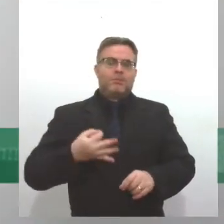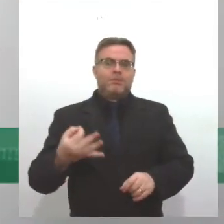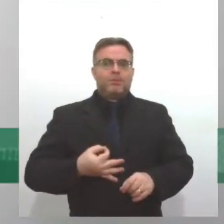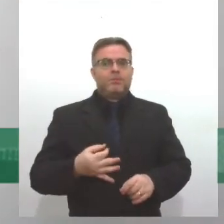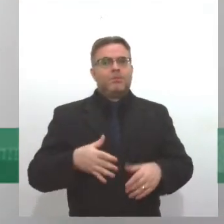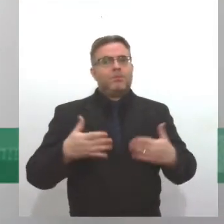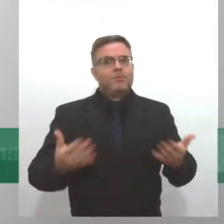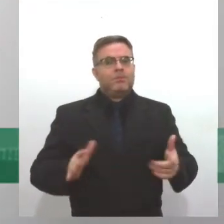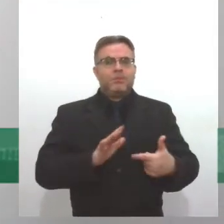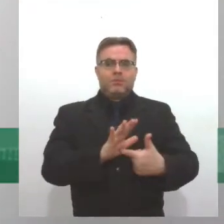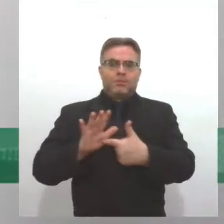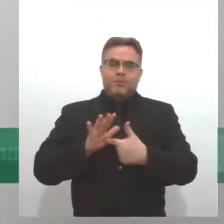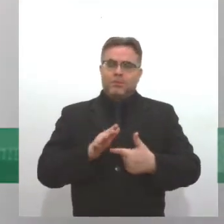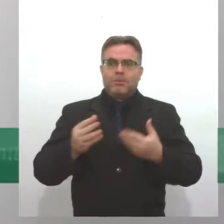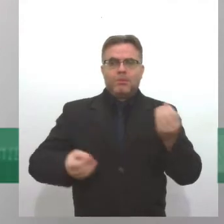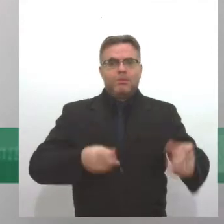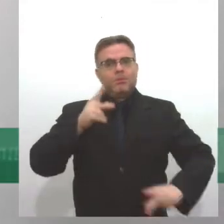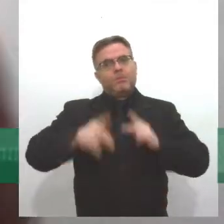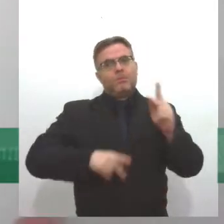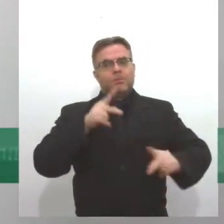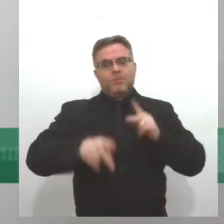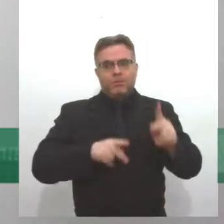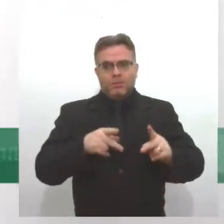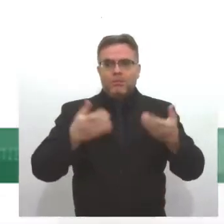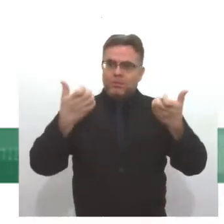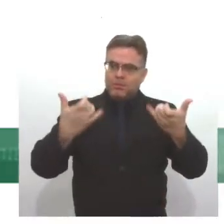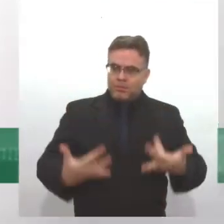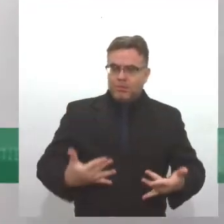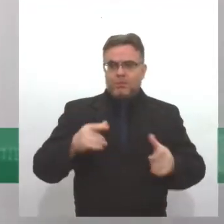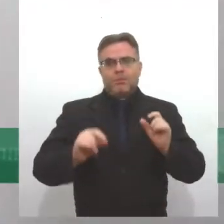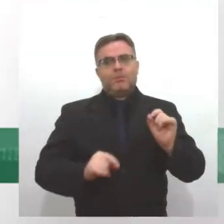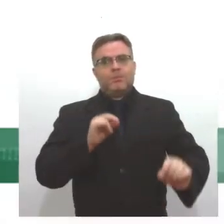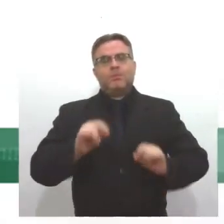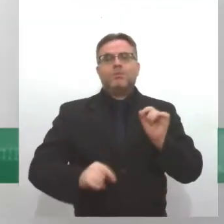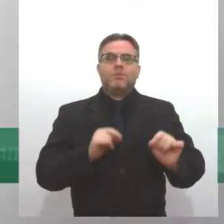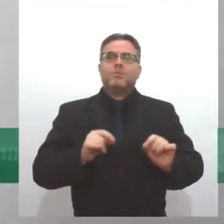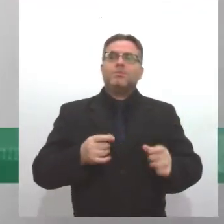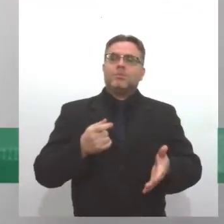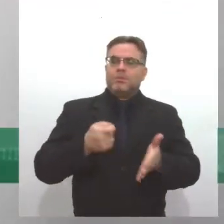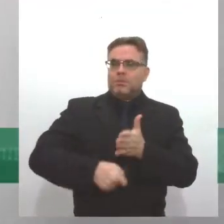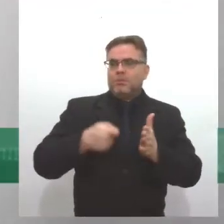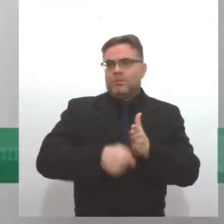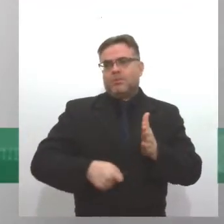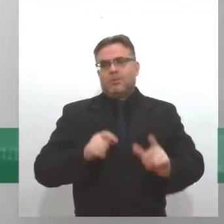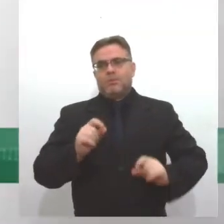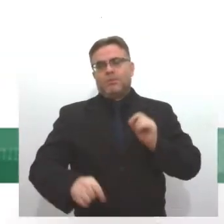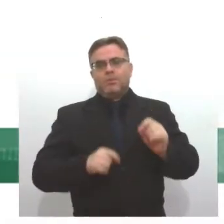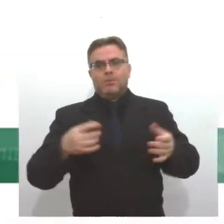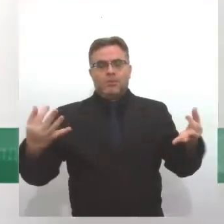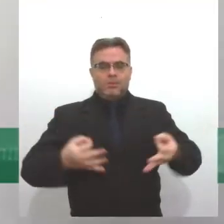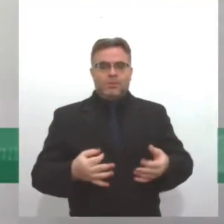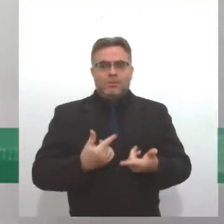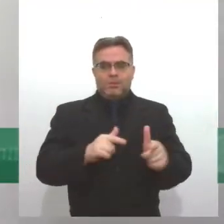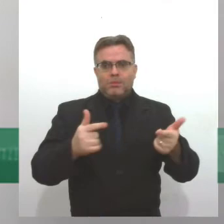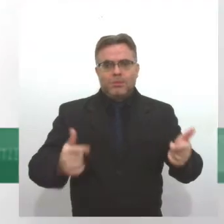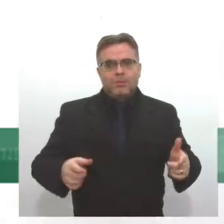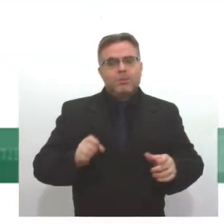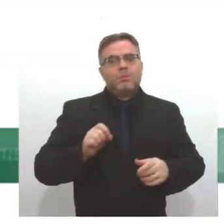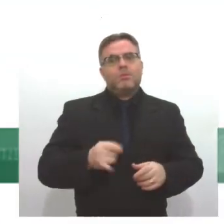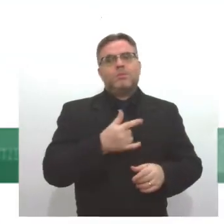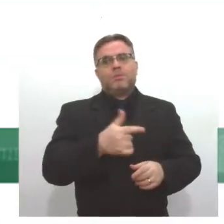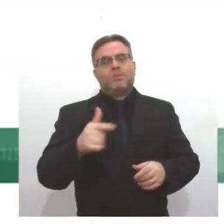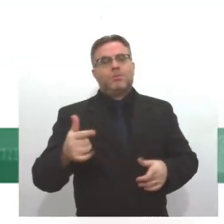que atribuem o nosso povo cigano, se fala muito que a gente rouba crianças, faz isso, faz aquilo. Não somos perfeitos. Se fosse dessa maneira, as